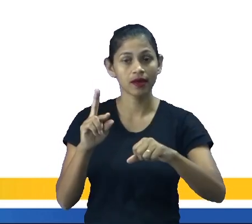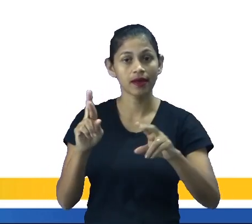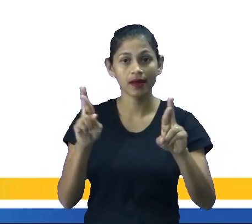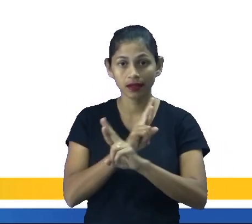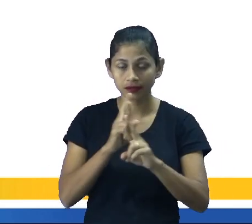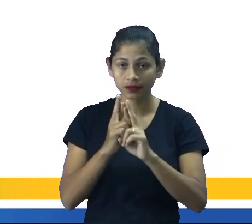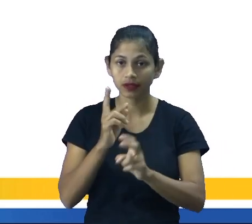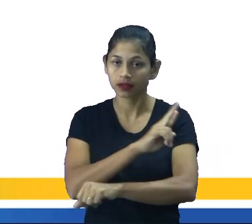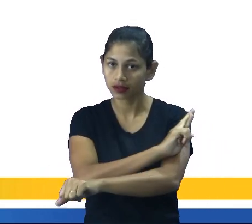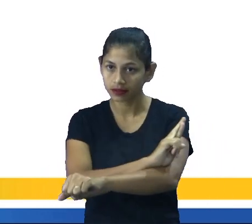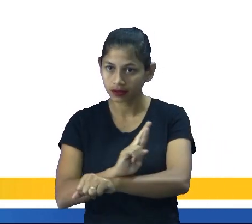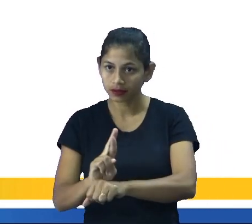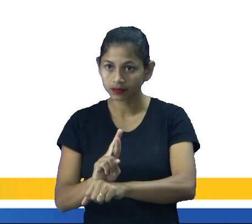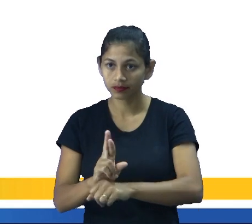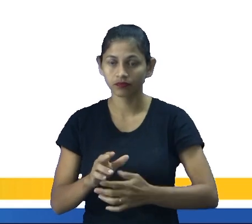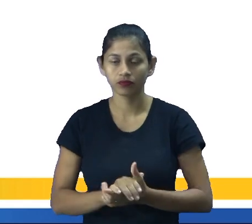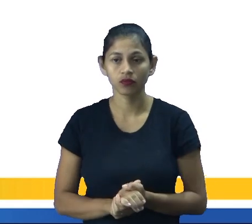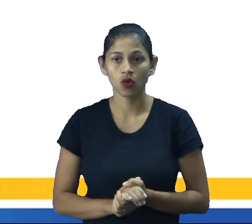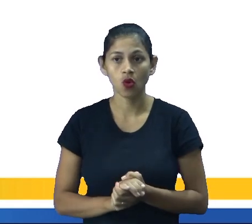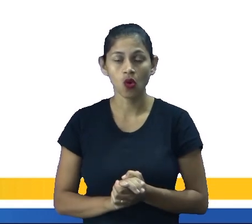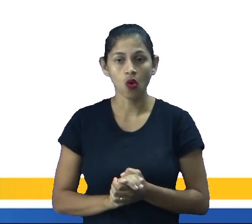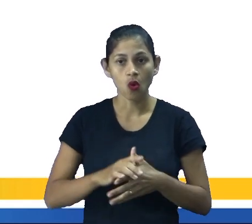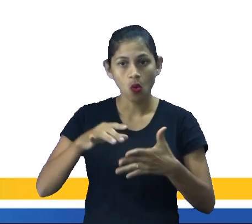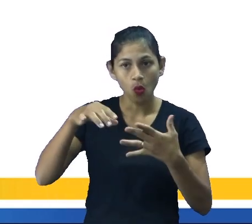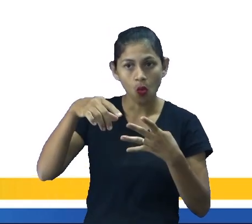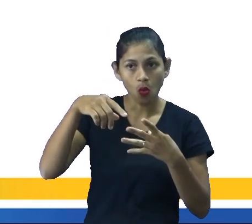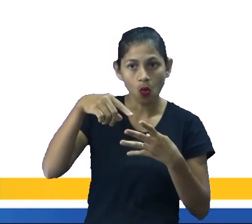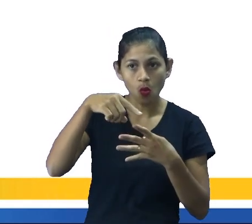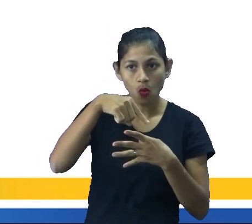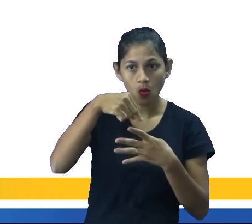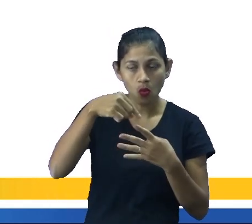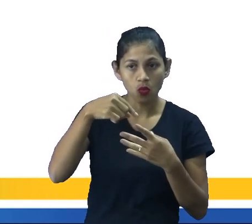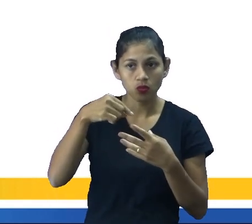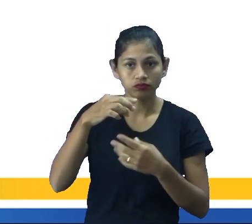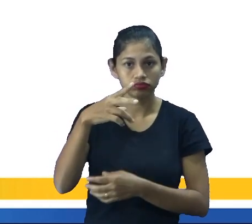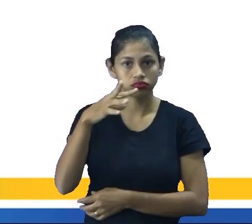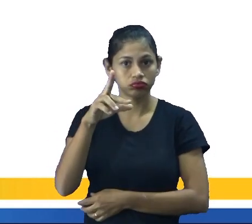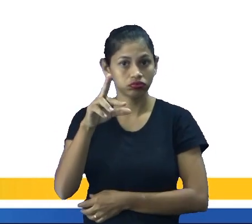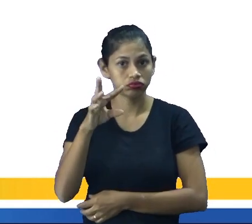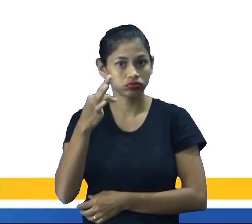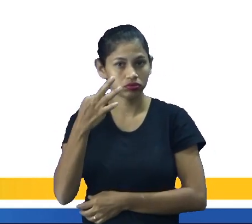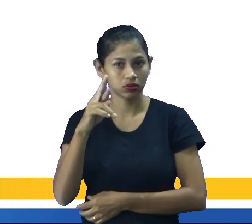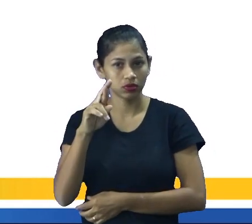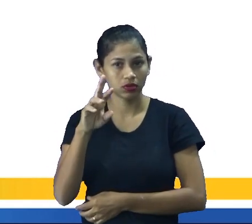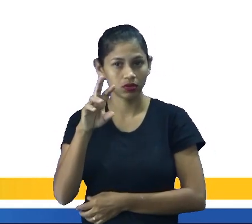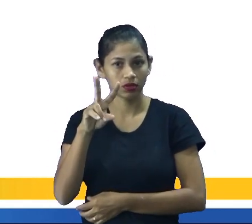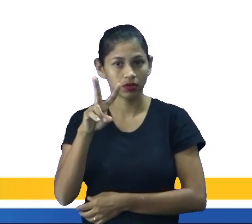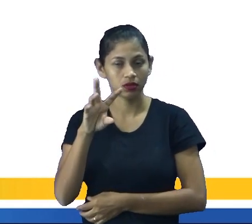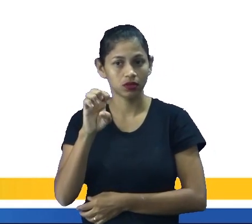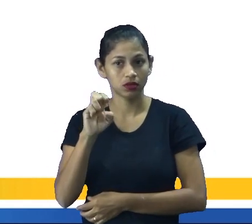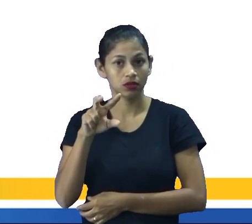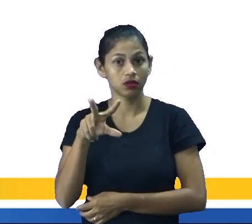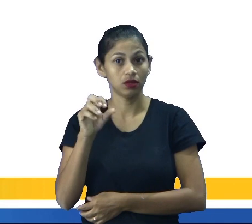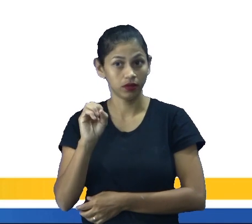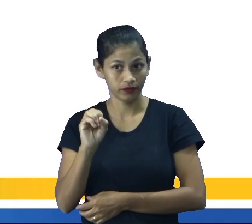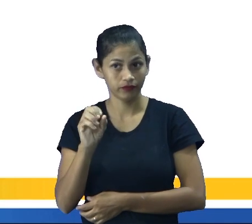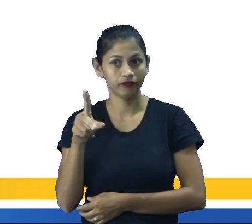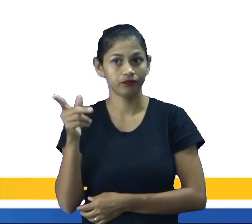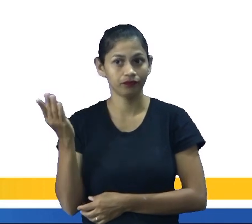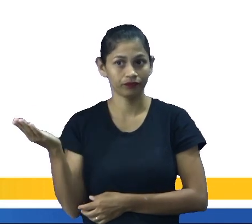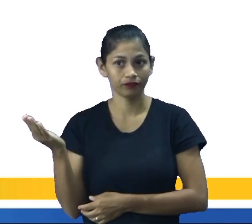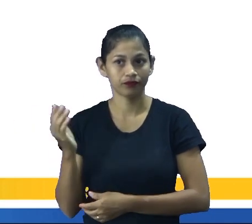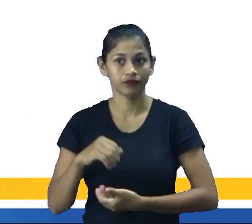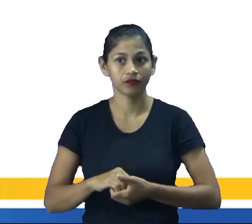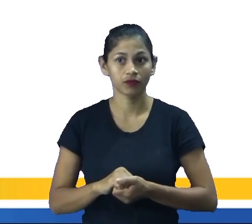Nós temos o Trevo de Três Folhas, que simboliza sorte, né? Leprechauns, que são os